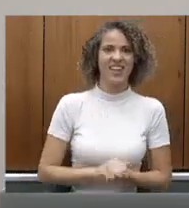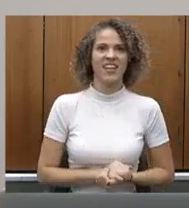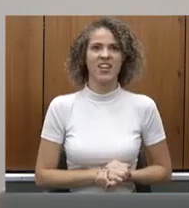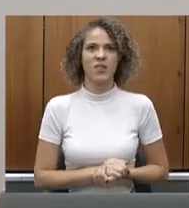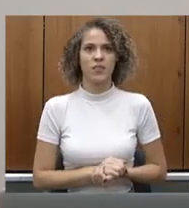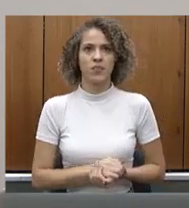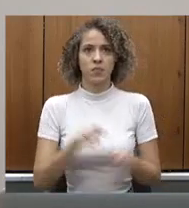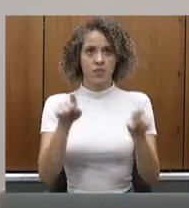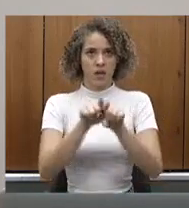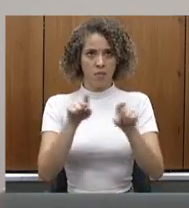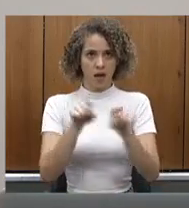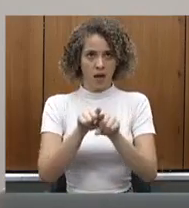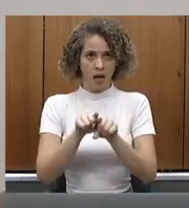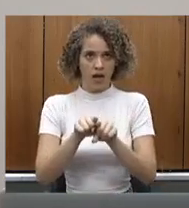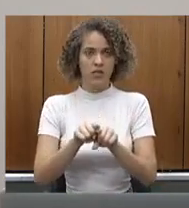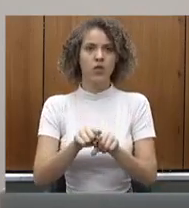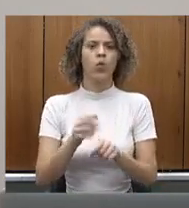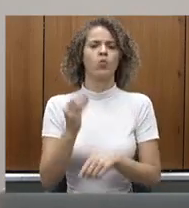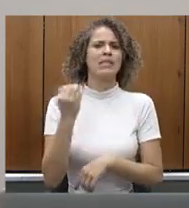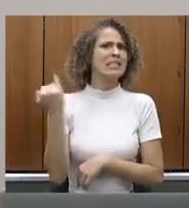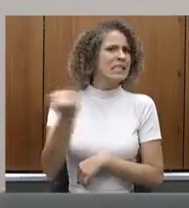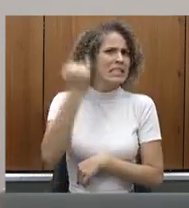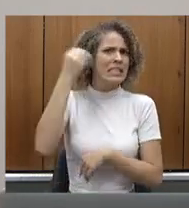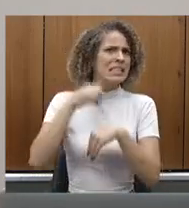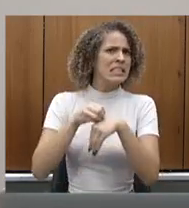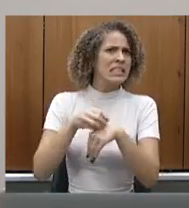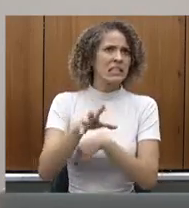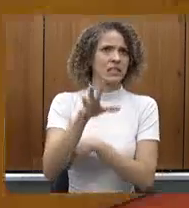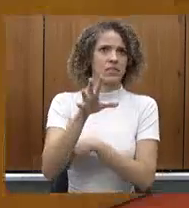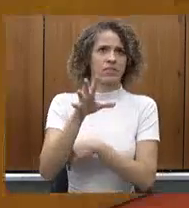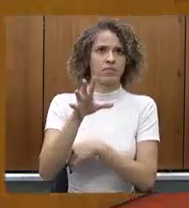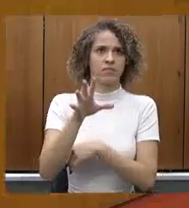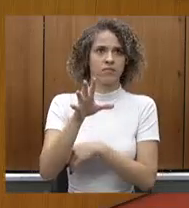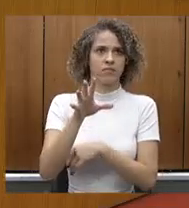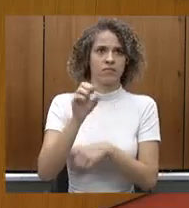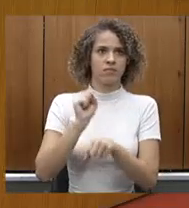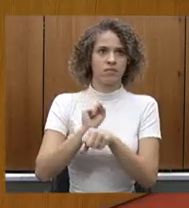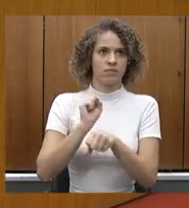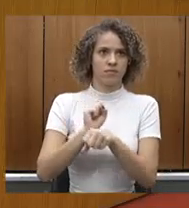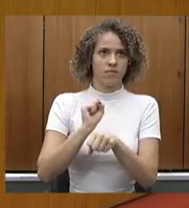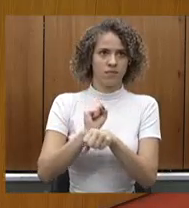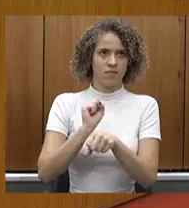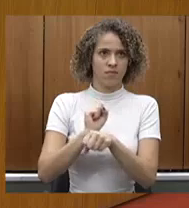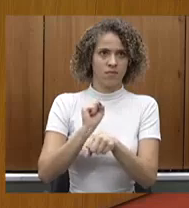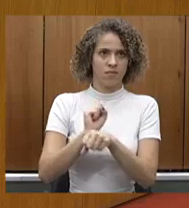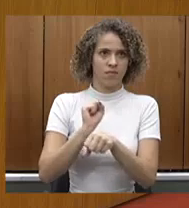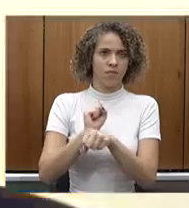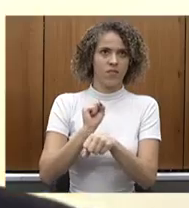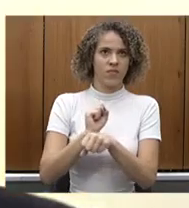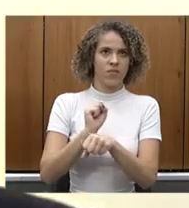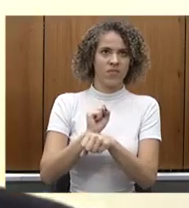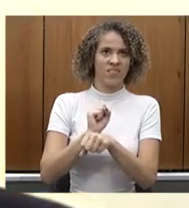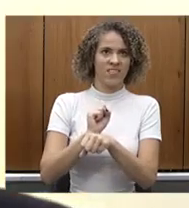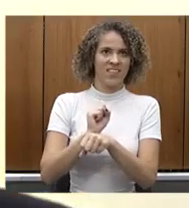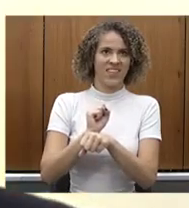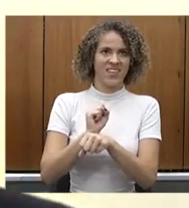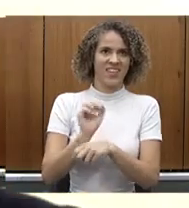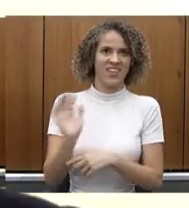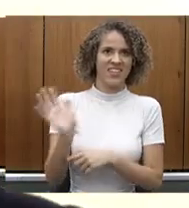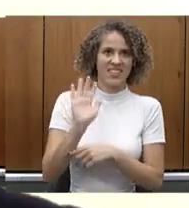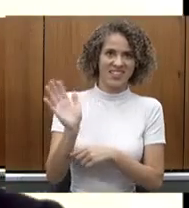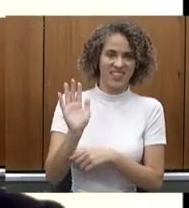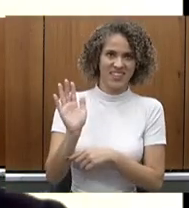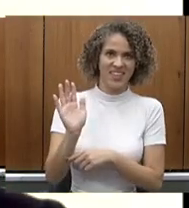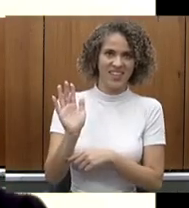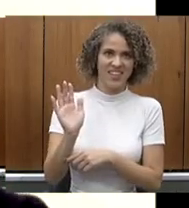Eu tenho uma questão importante, que durante... A senhora não está em clima de despedida, porque quem tem um fruto